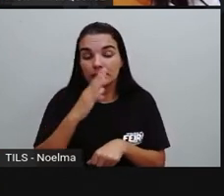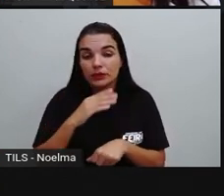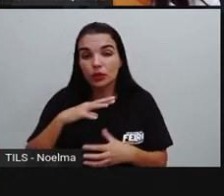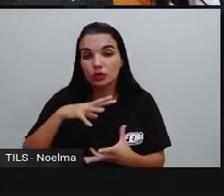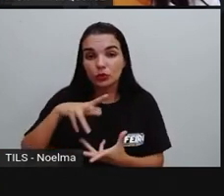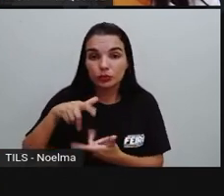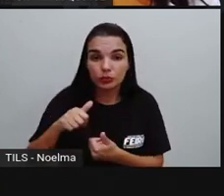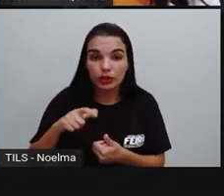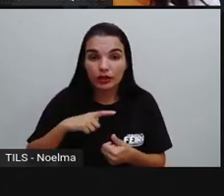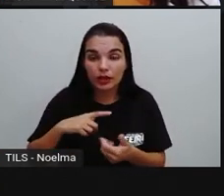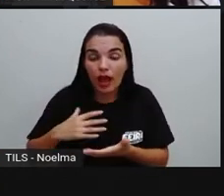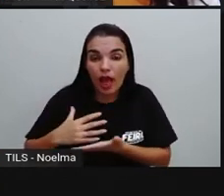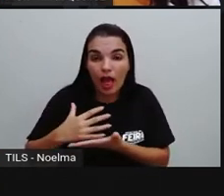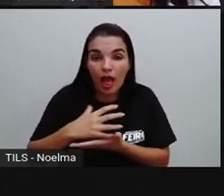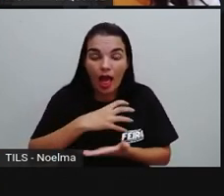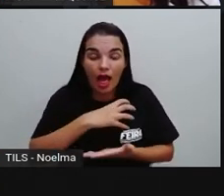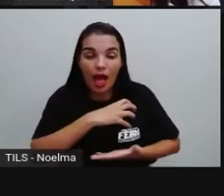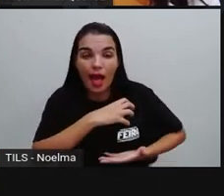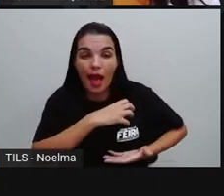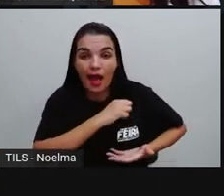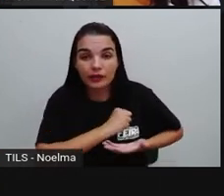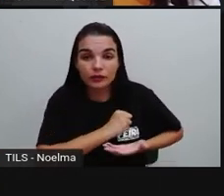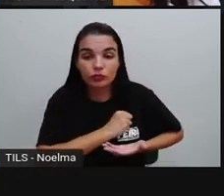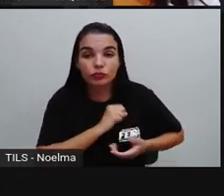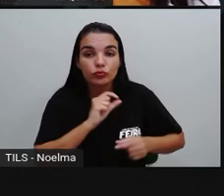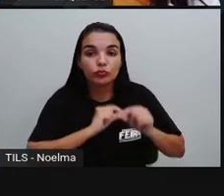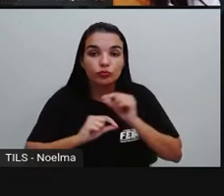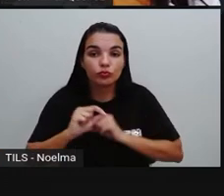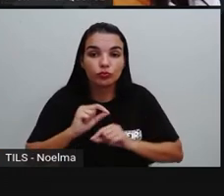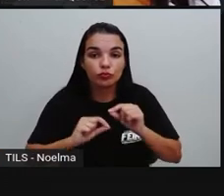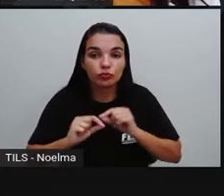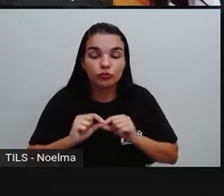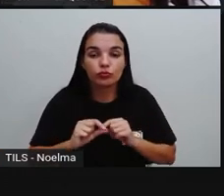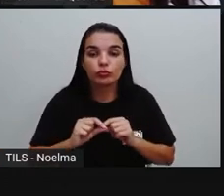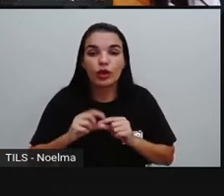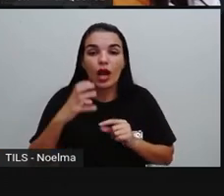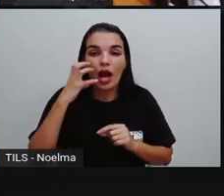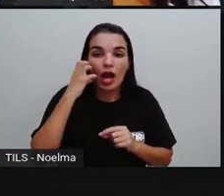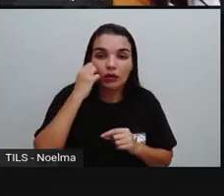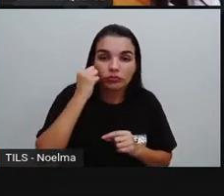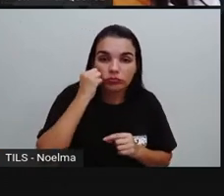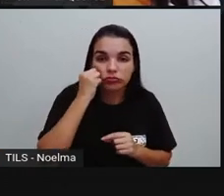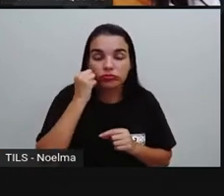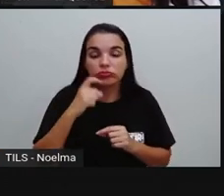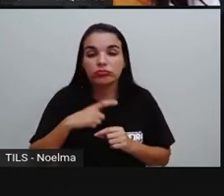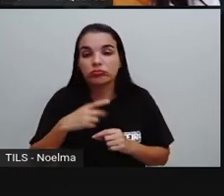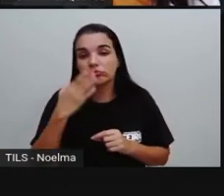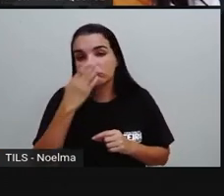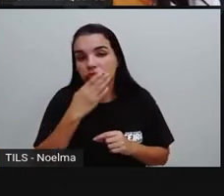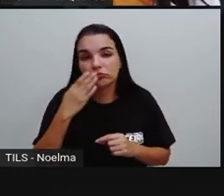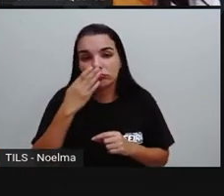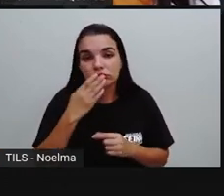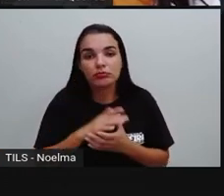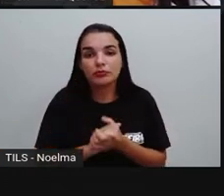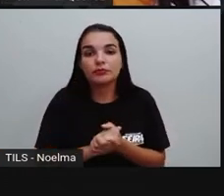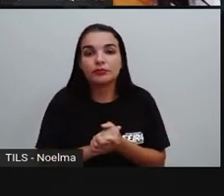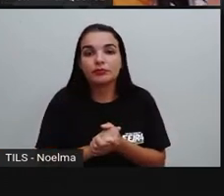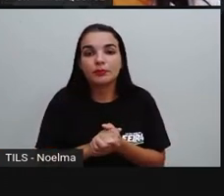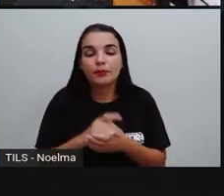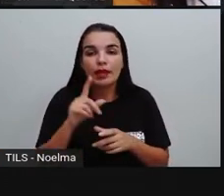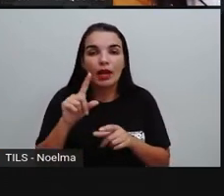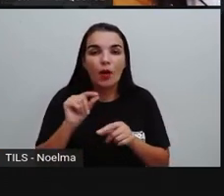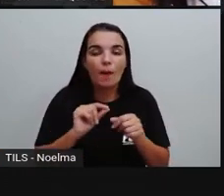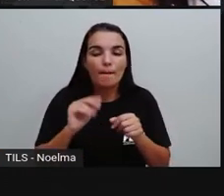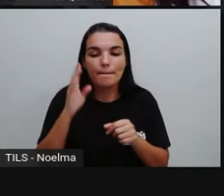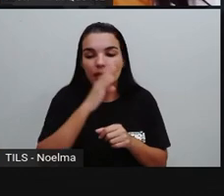mundo a adotar medidas para diminuir a quantidade de açúcar dos alimentos industrializados. O Brasil se